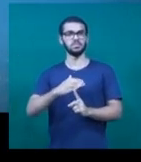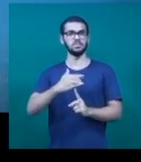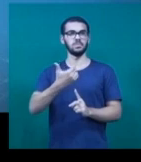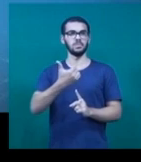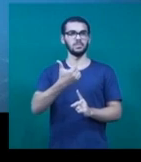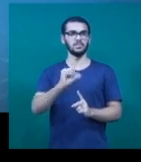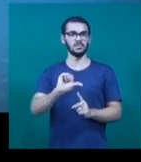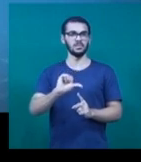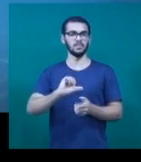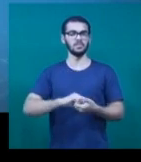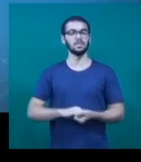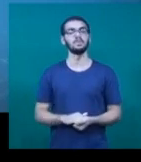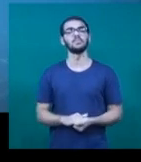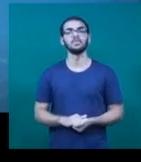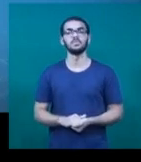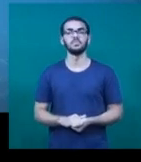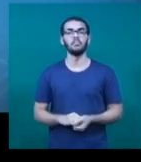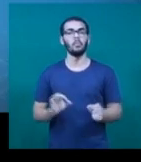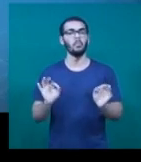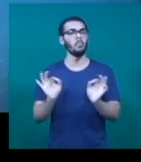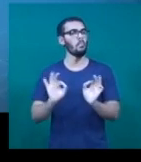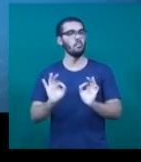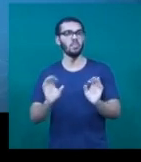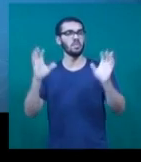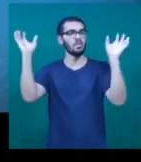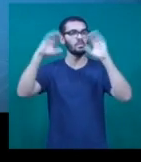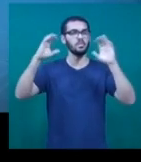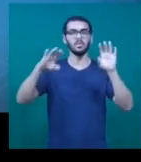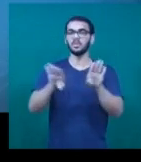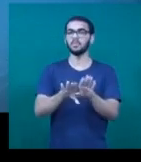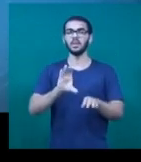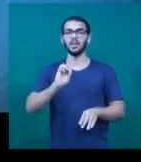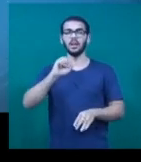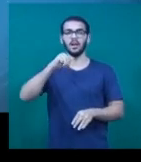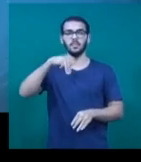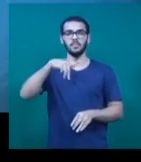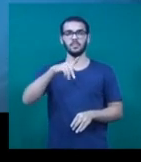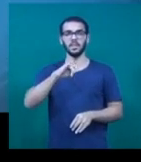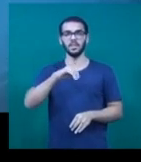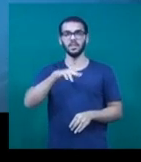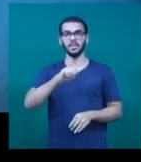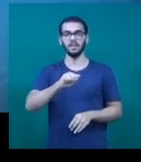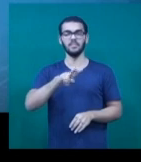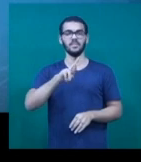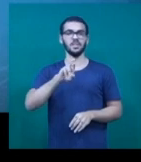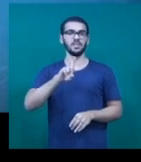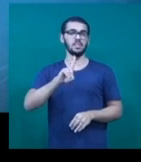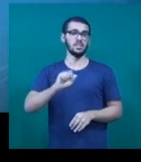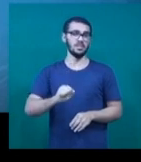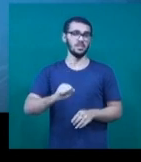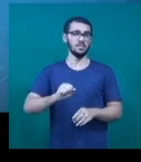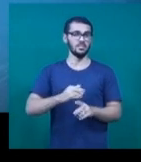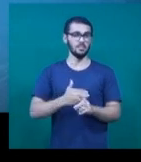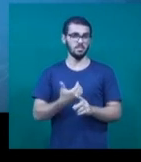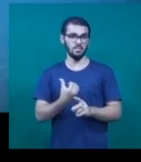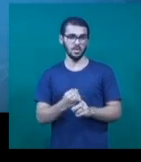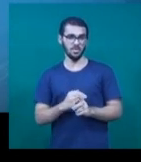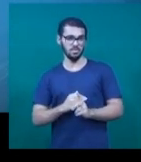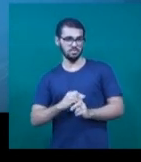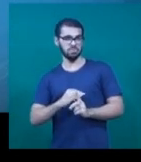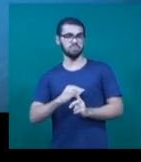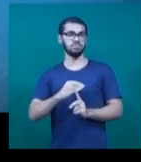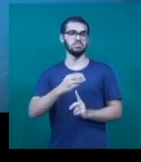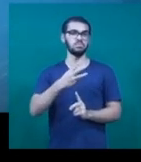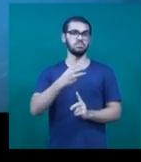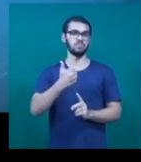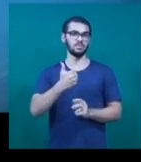29 graus. Nenhuma previsão de chuva em Campina Verde. A temperatura mínima é de 20 e a máxima